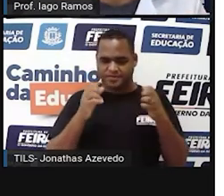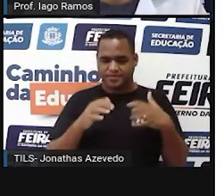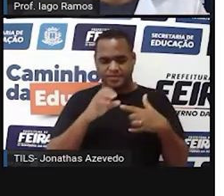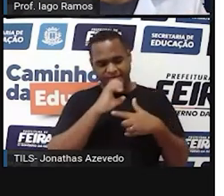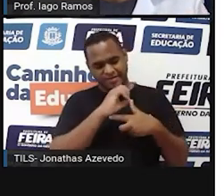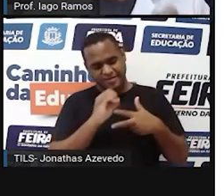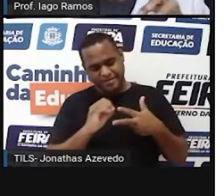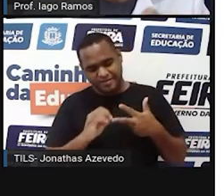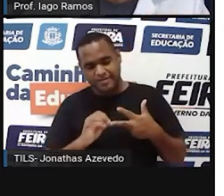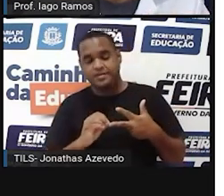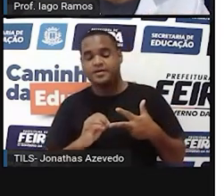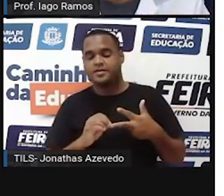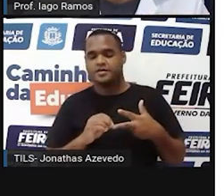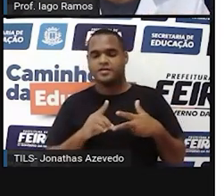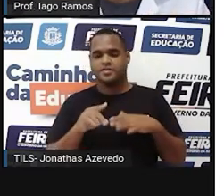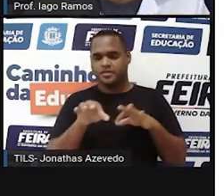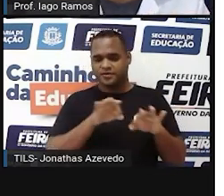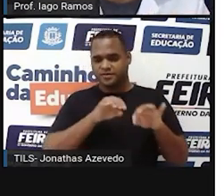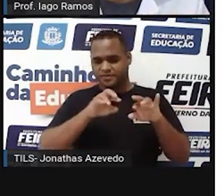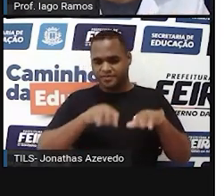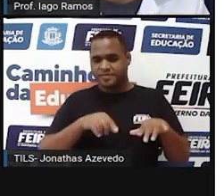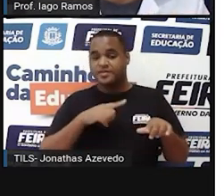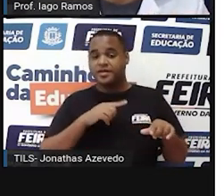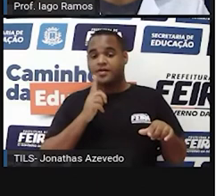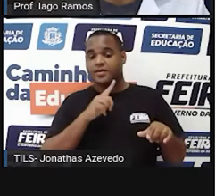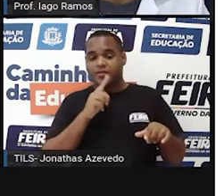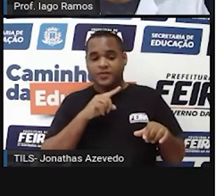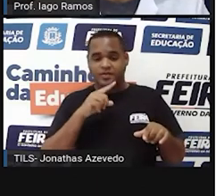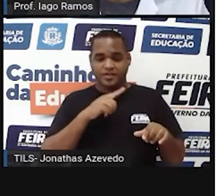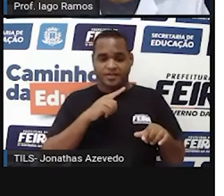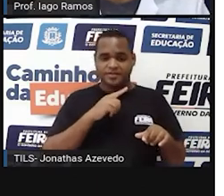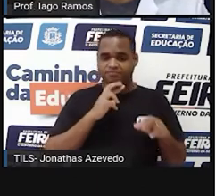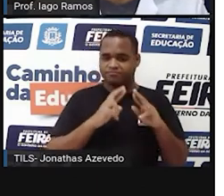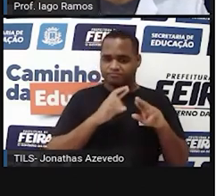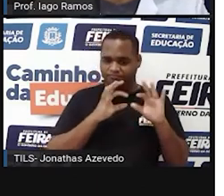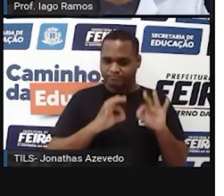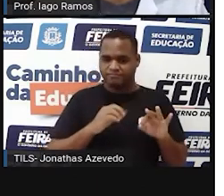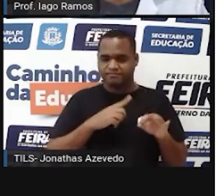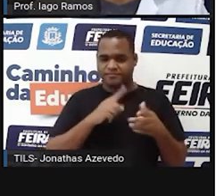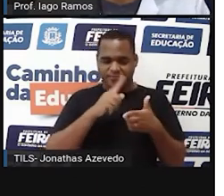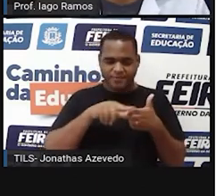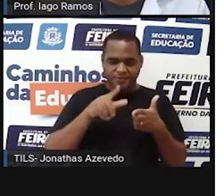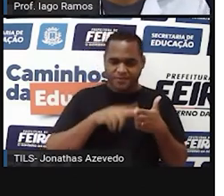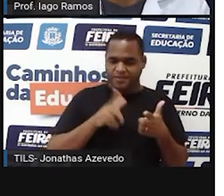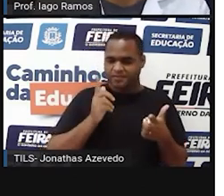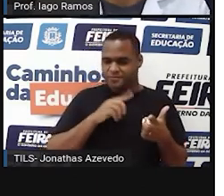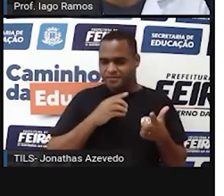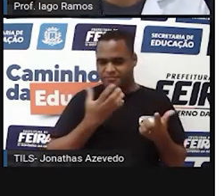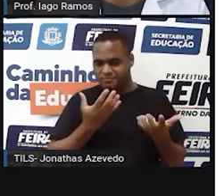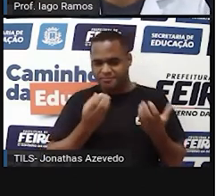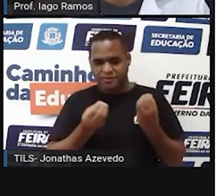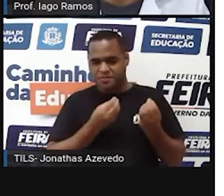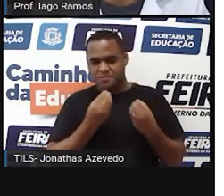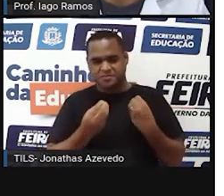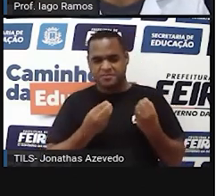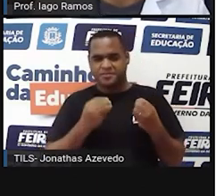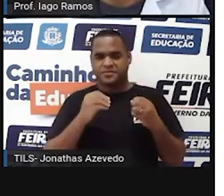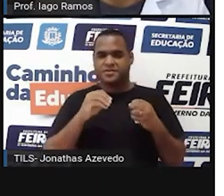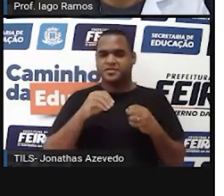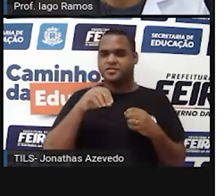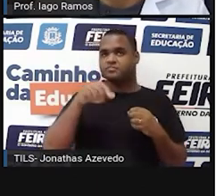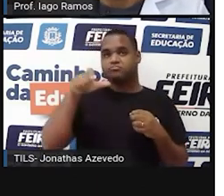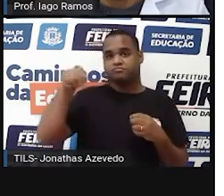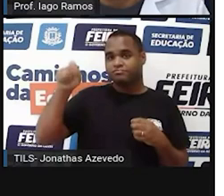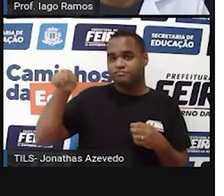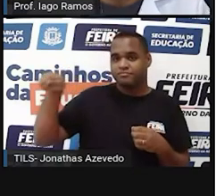Enem. Eu resolvi essa questão, tá? Eu resolvi esse probleminha como se eu estivesse resolvendo num quadro de